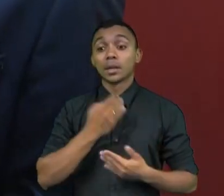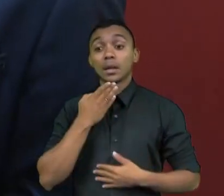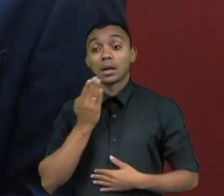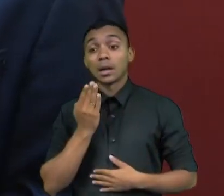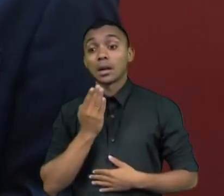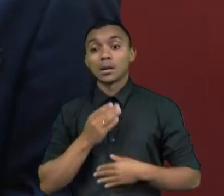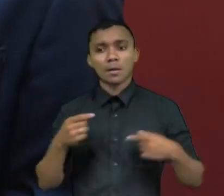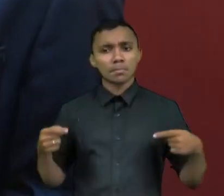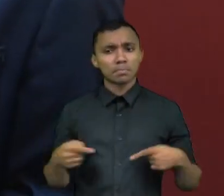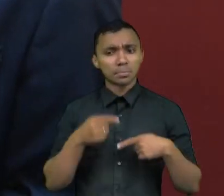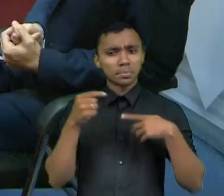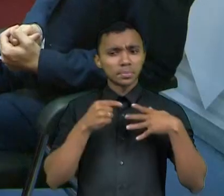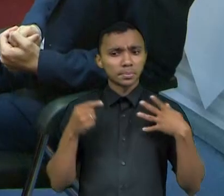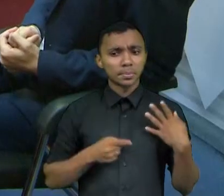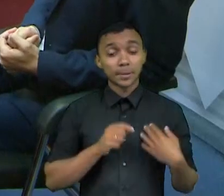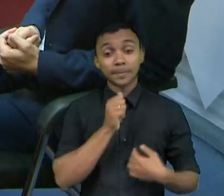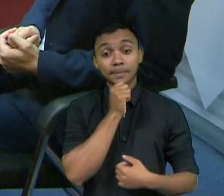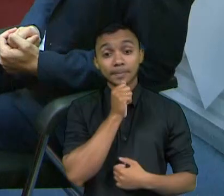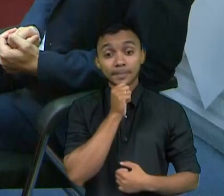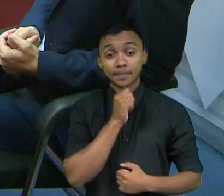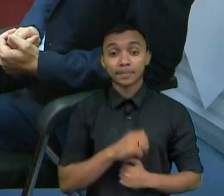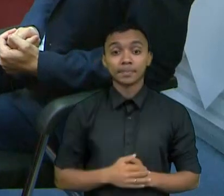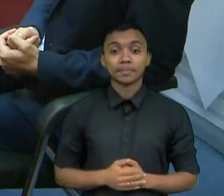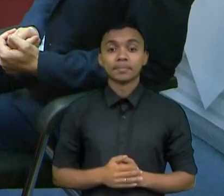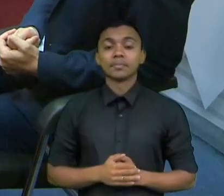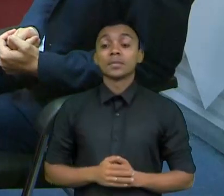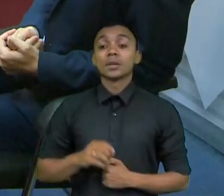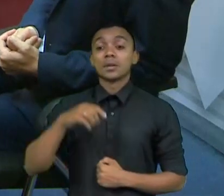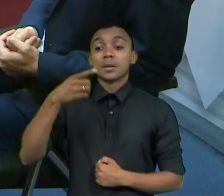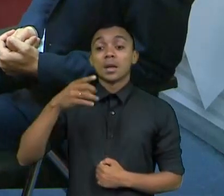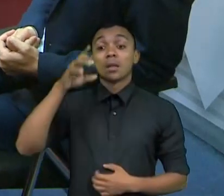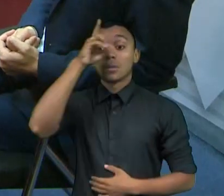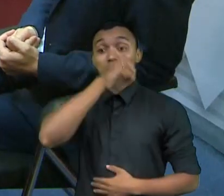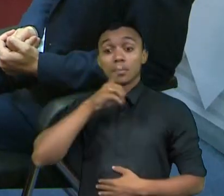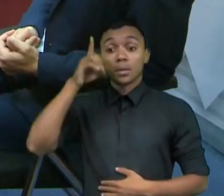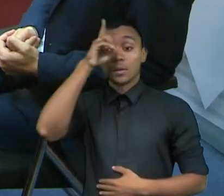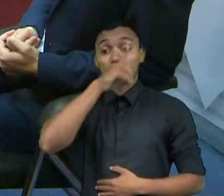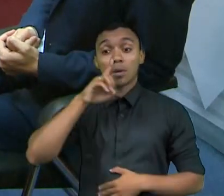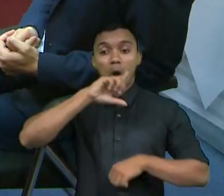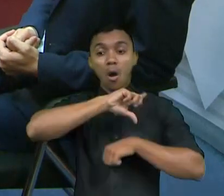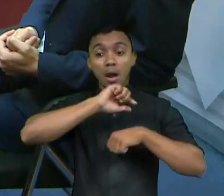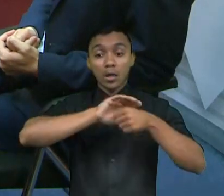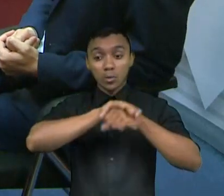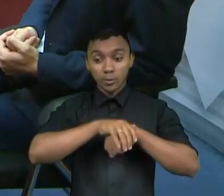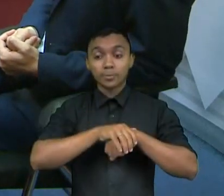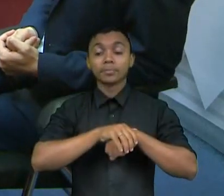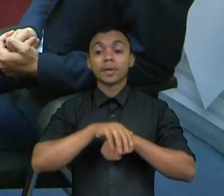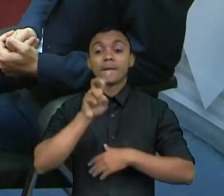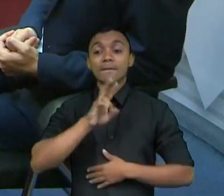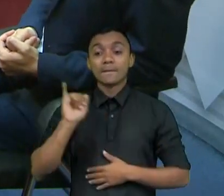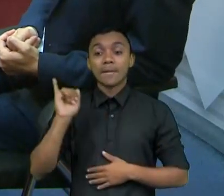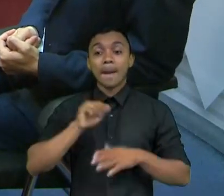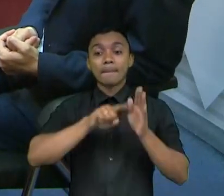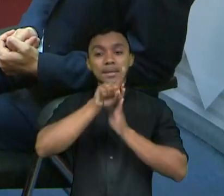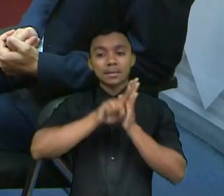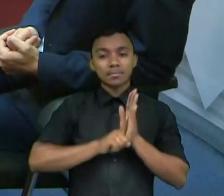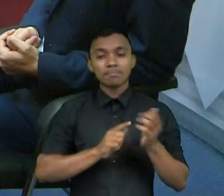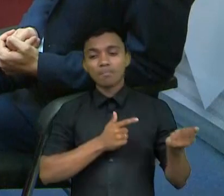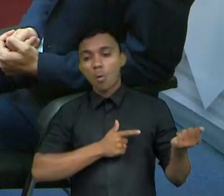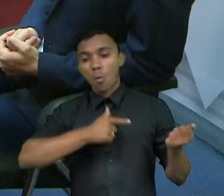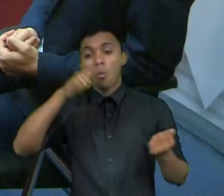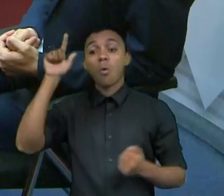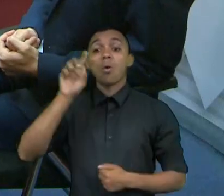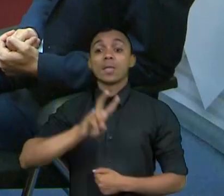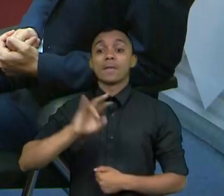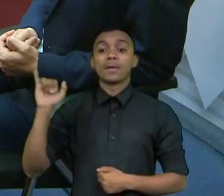com o que se está colocando. E no domingo de eleição a gente à noite já vai estar falando de outras pesquisas outras divergências.